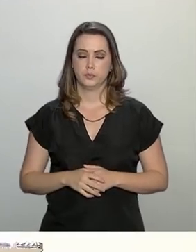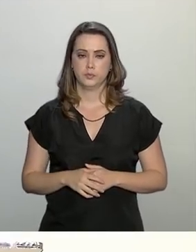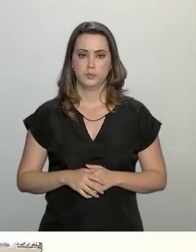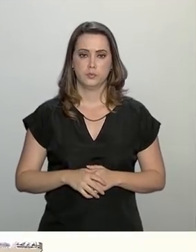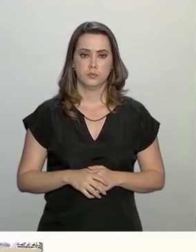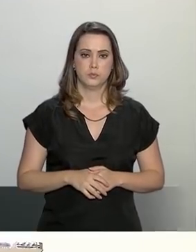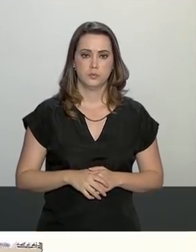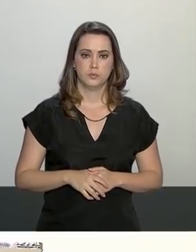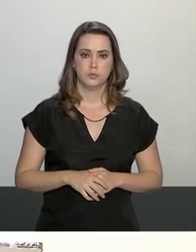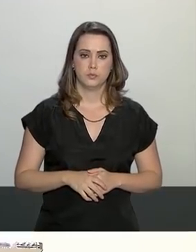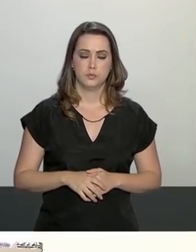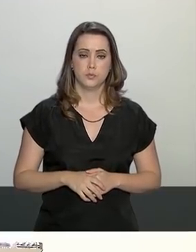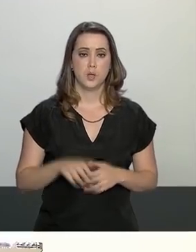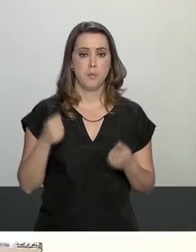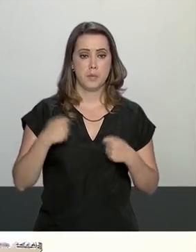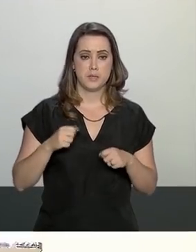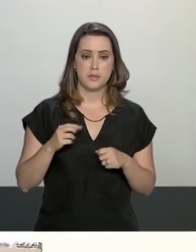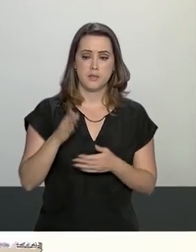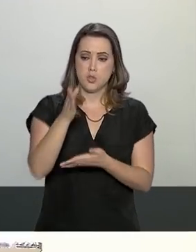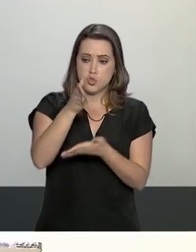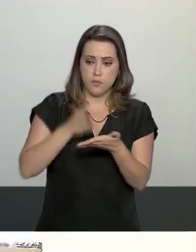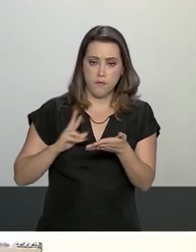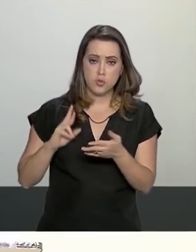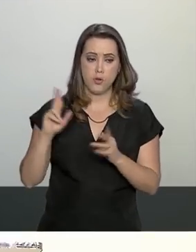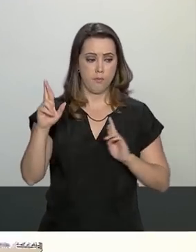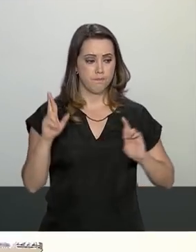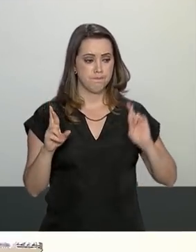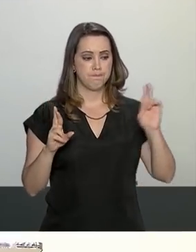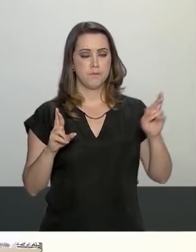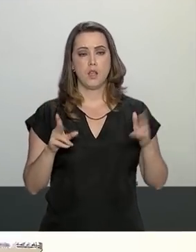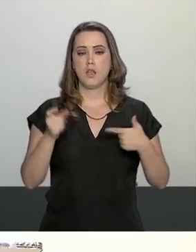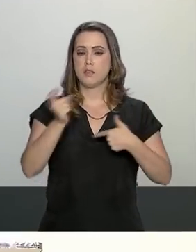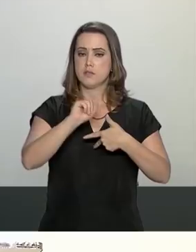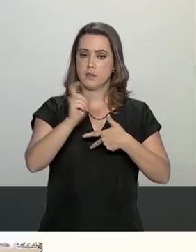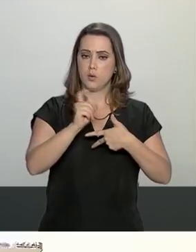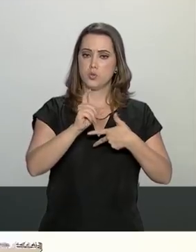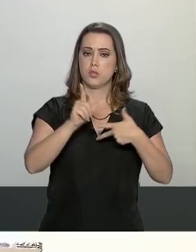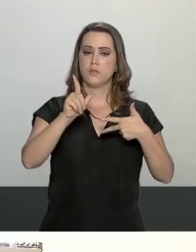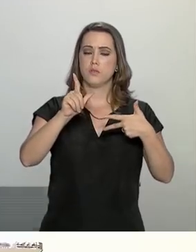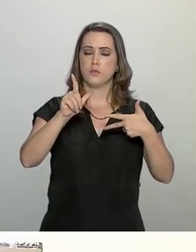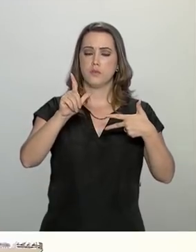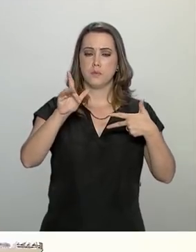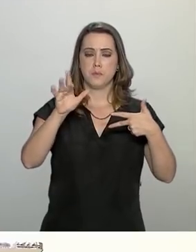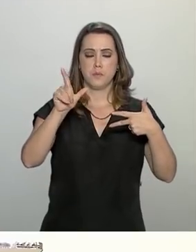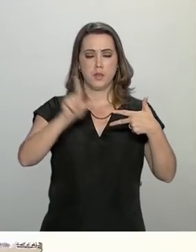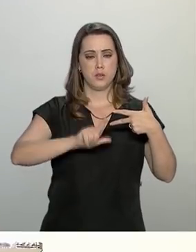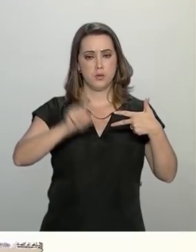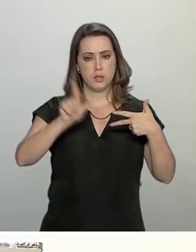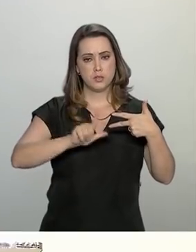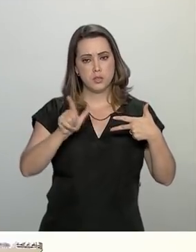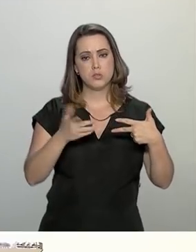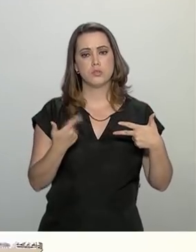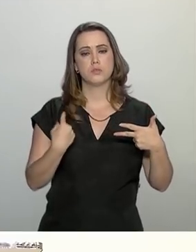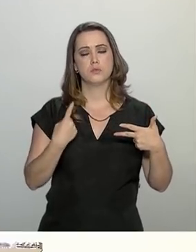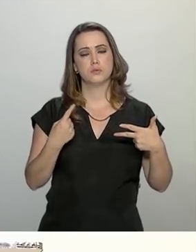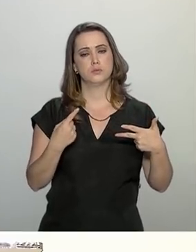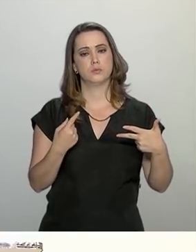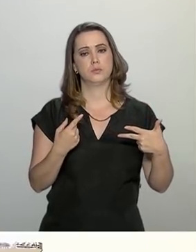Compartilhamento de responsabilidade do poder executivo e do legislativo.